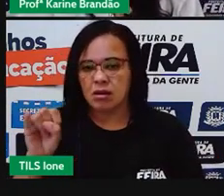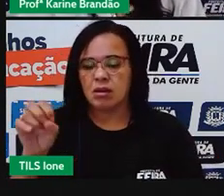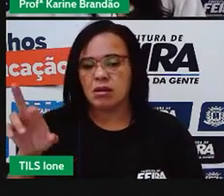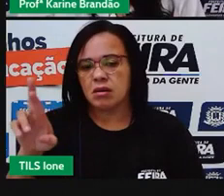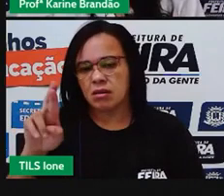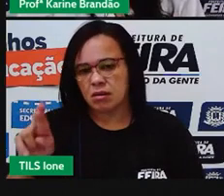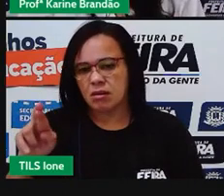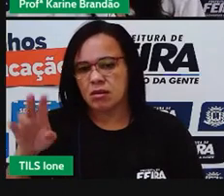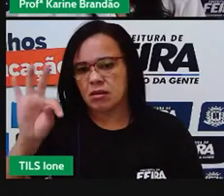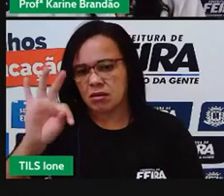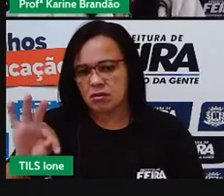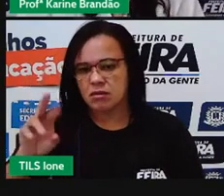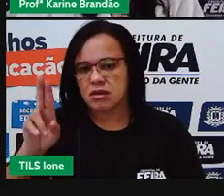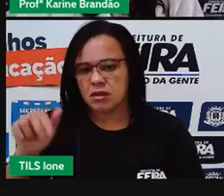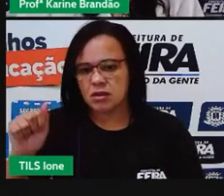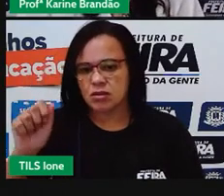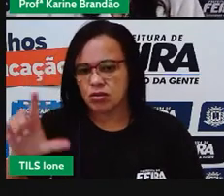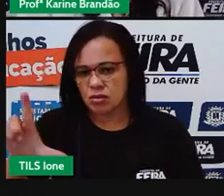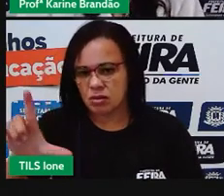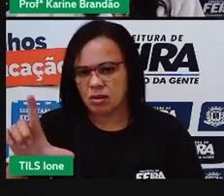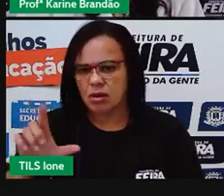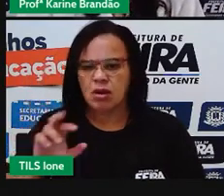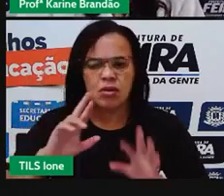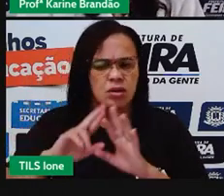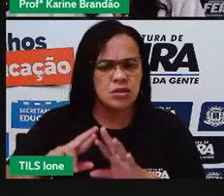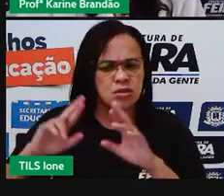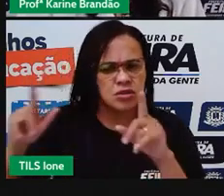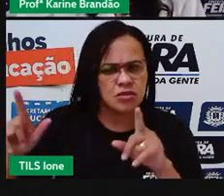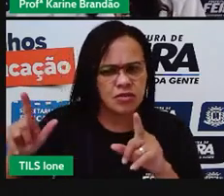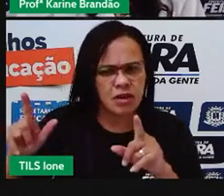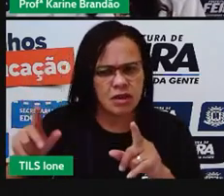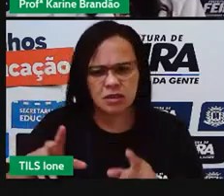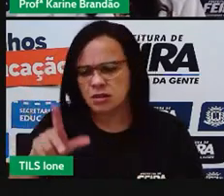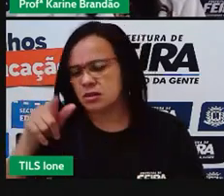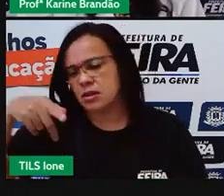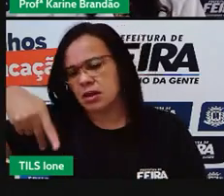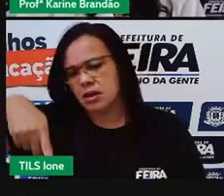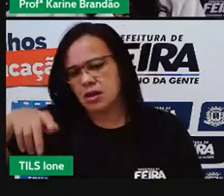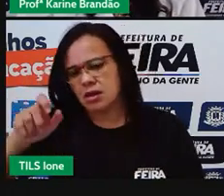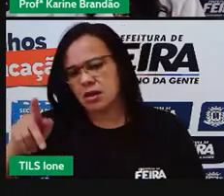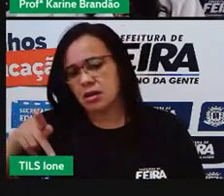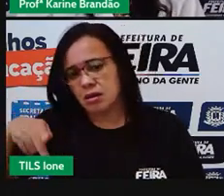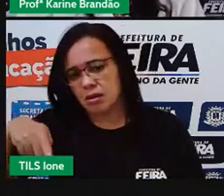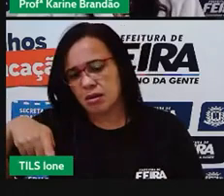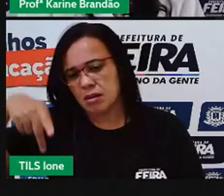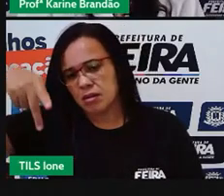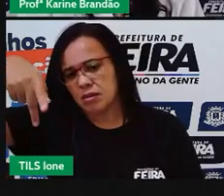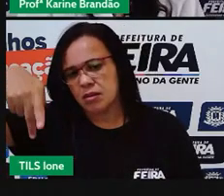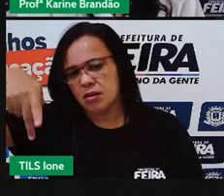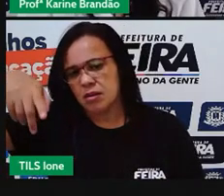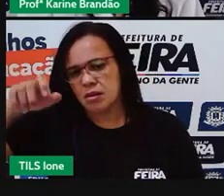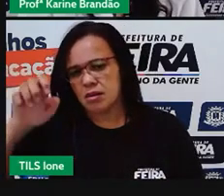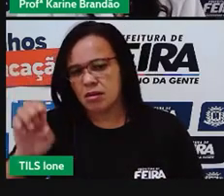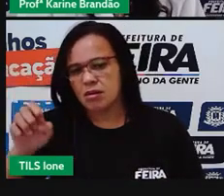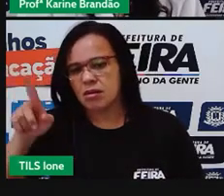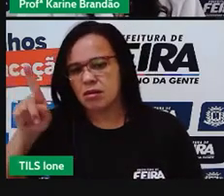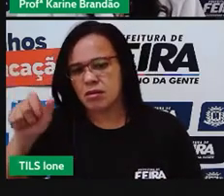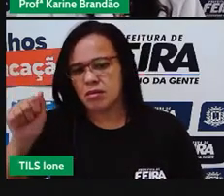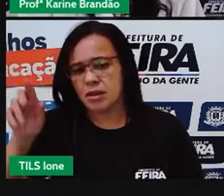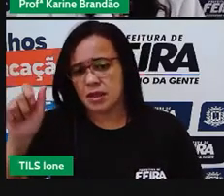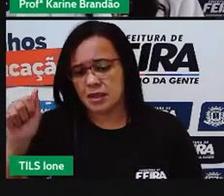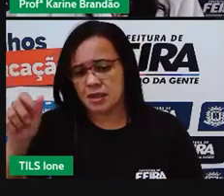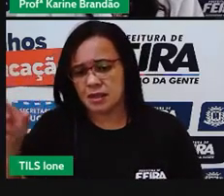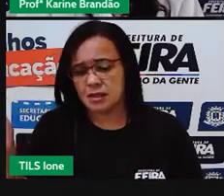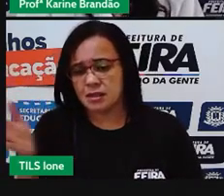então, Pró? De água virtual e pegada hídrica. A pegada hídrica mede também os tipos de